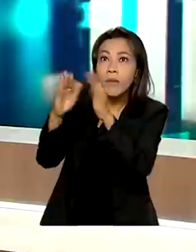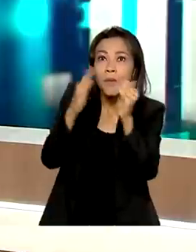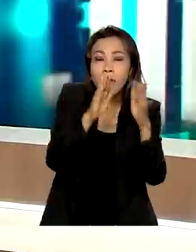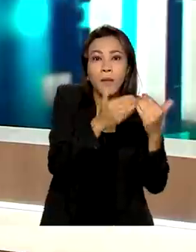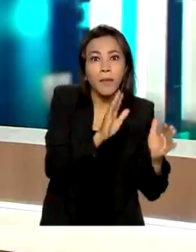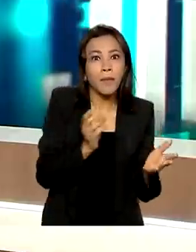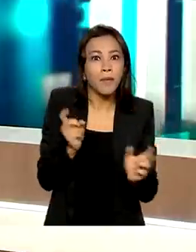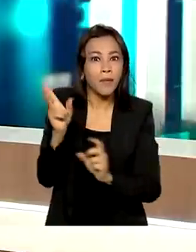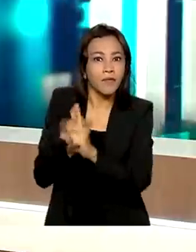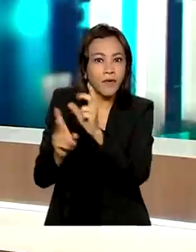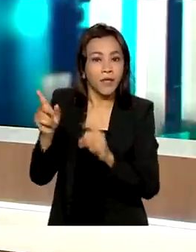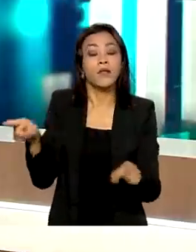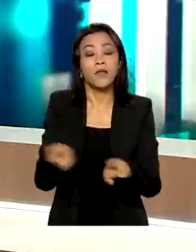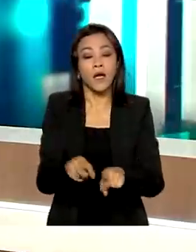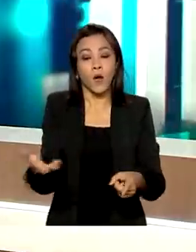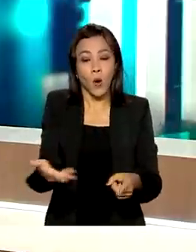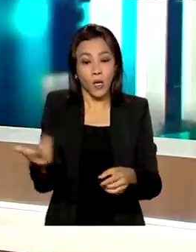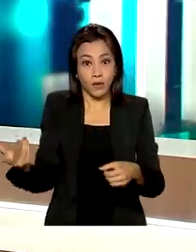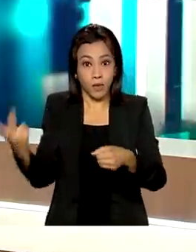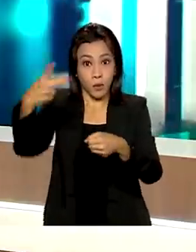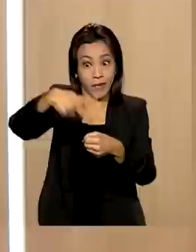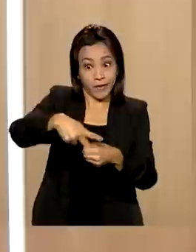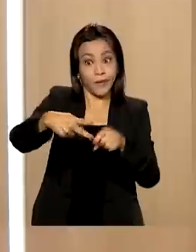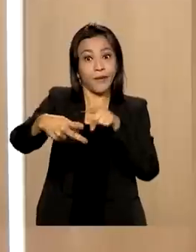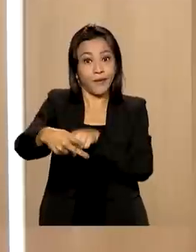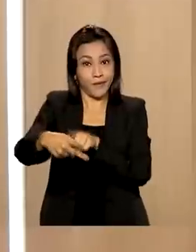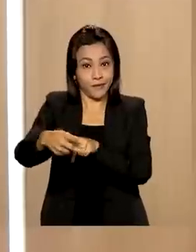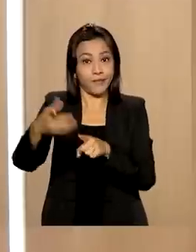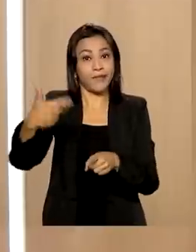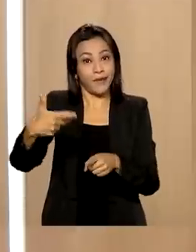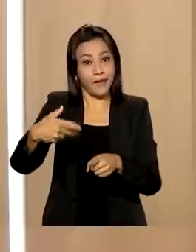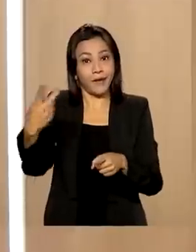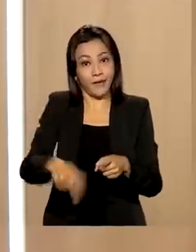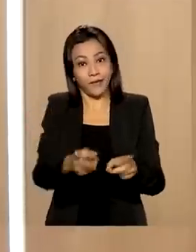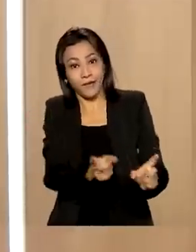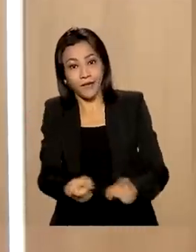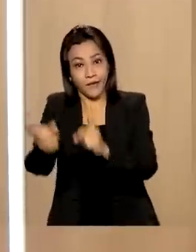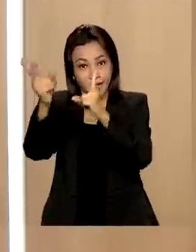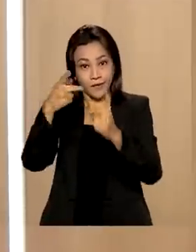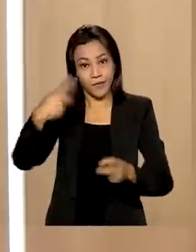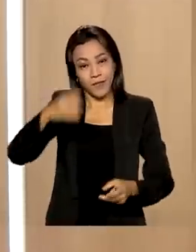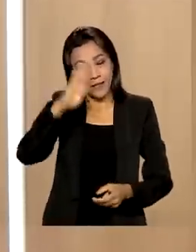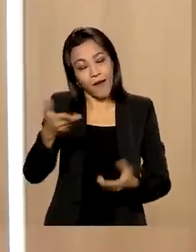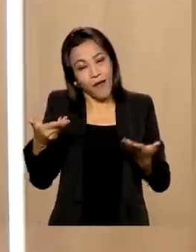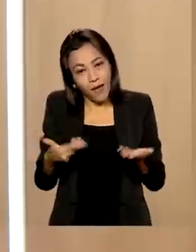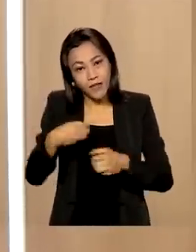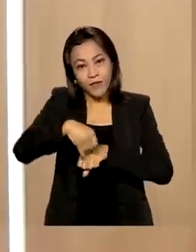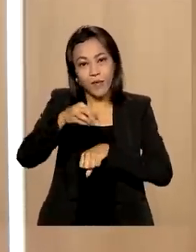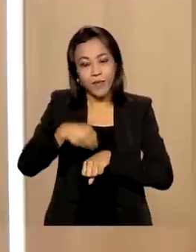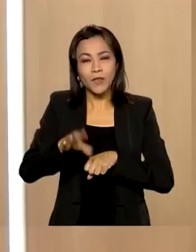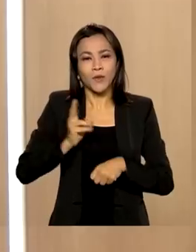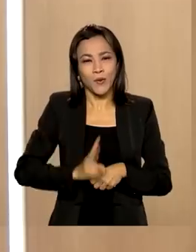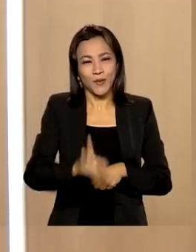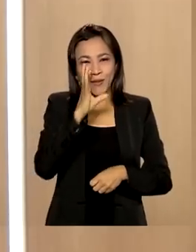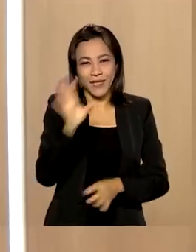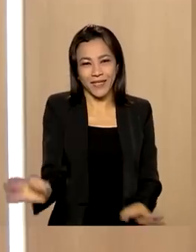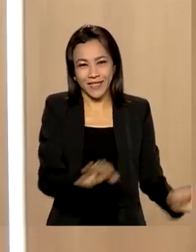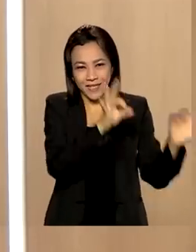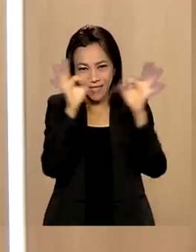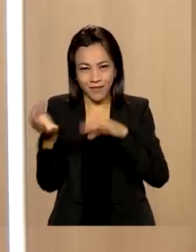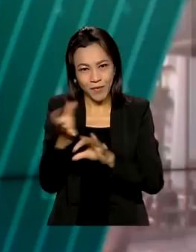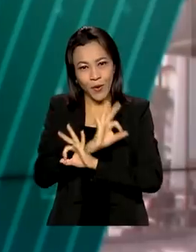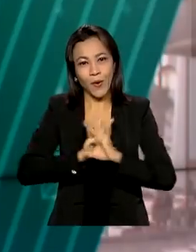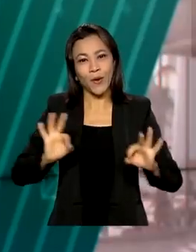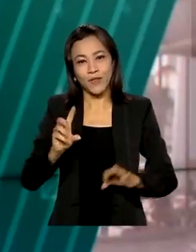como já mencionei, o petróleo agora, que é a nova vedete das exportações brasileiras. Essa é informação que nós tínhamos para você hoje. Continue conosco. Tenha um